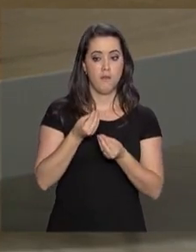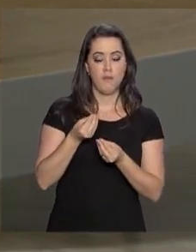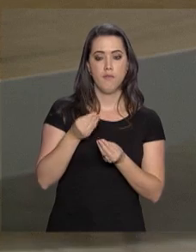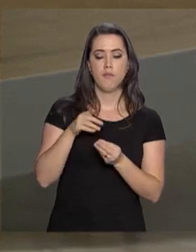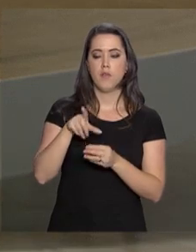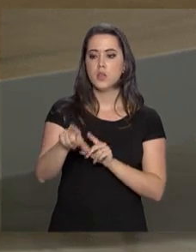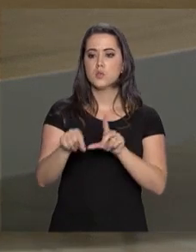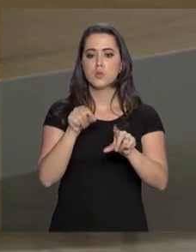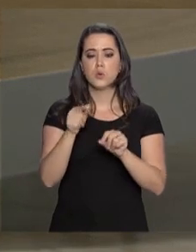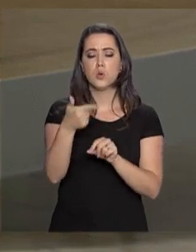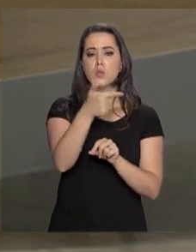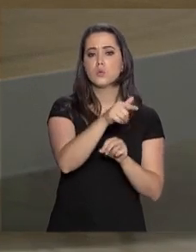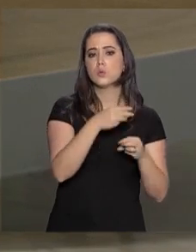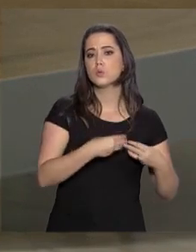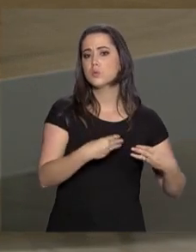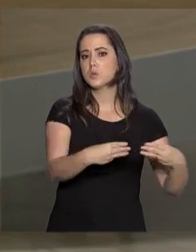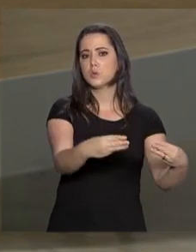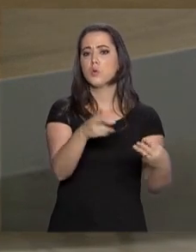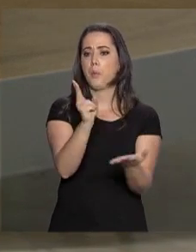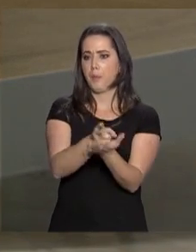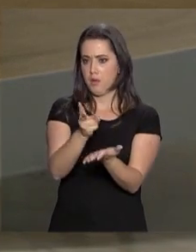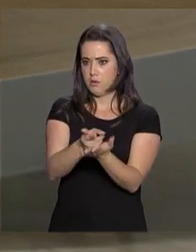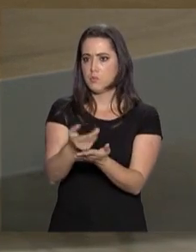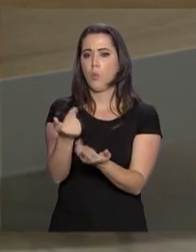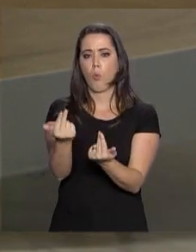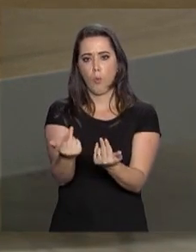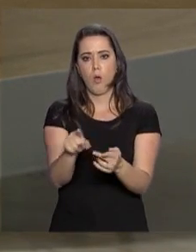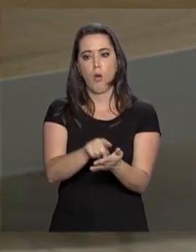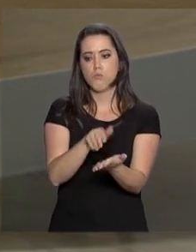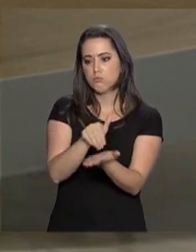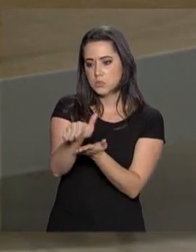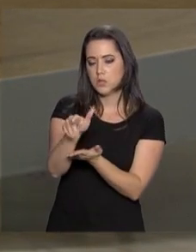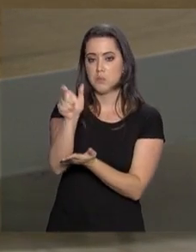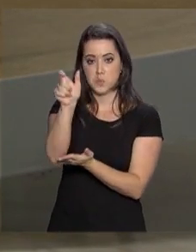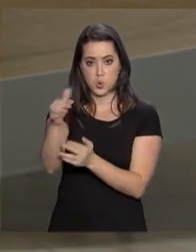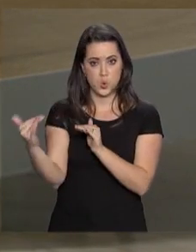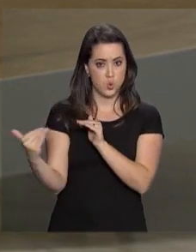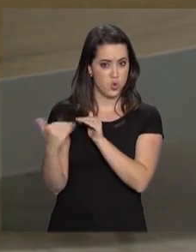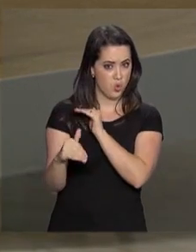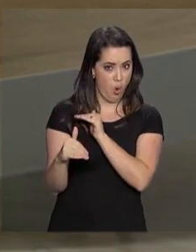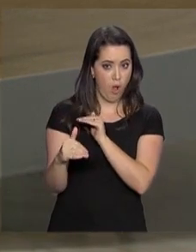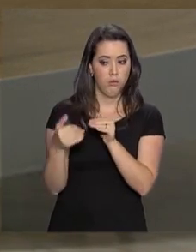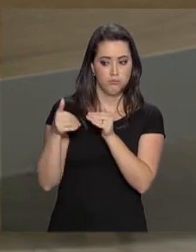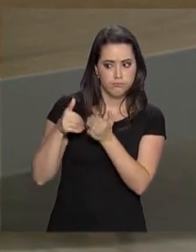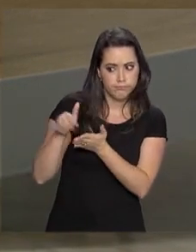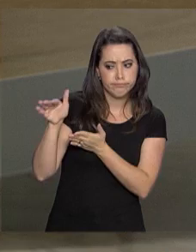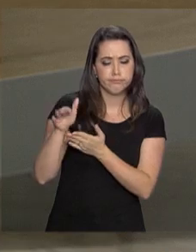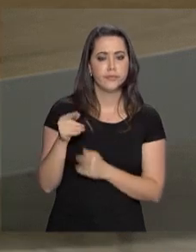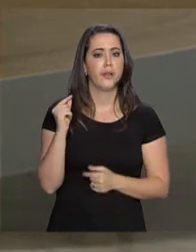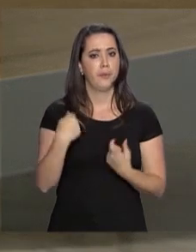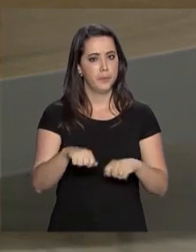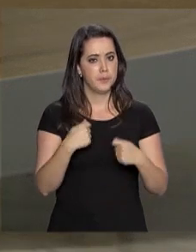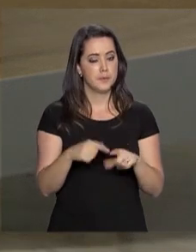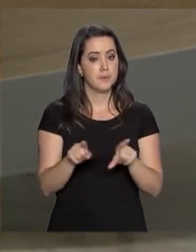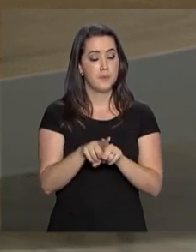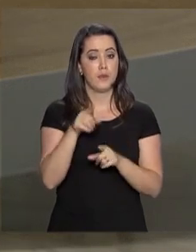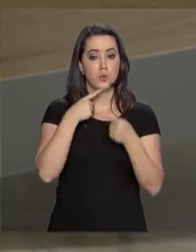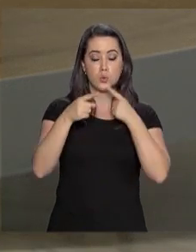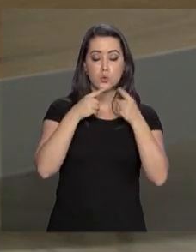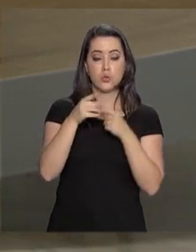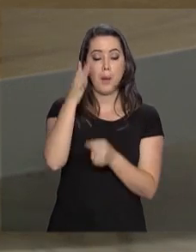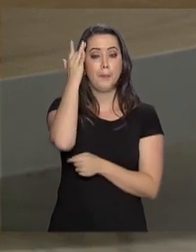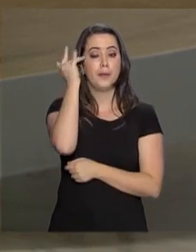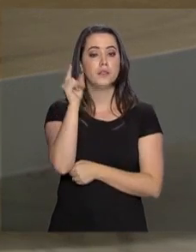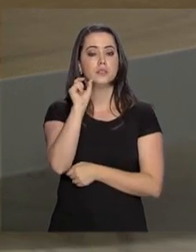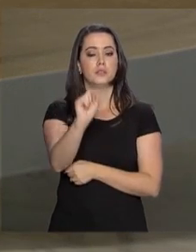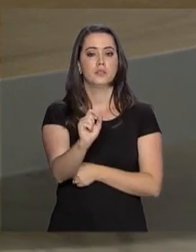indicar aos outros ministros que façam isso também nos seus órgãos, e disse que esse assunto será debatido amanhã na